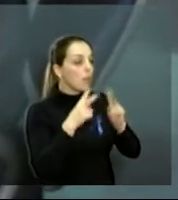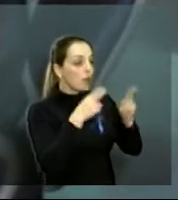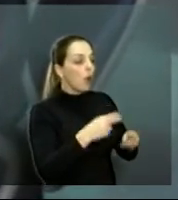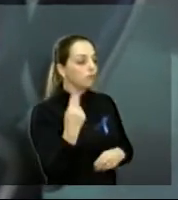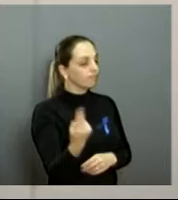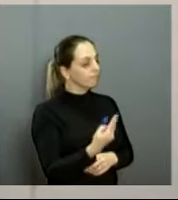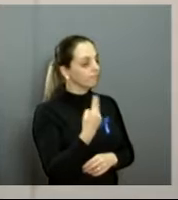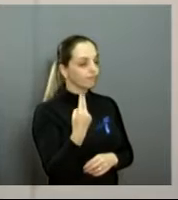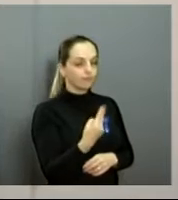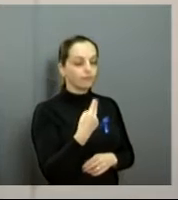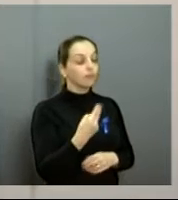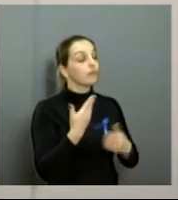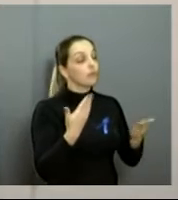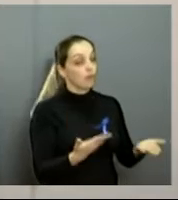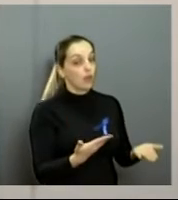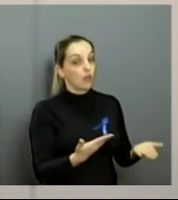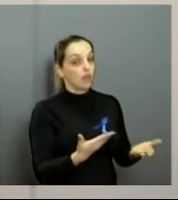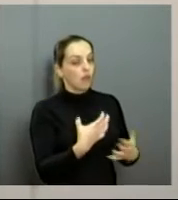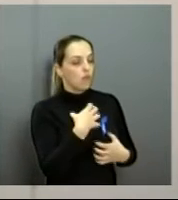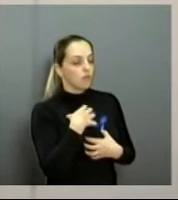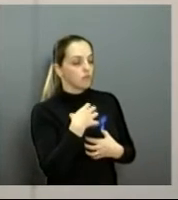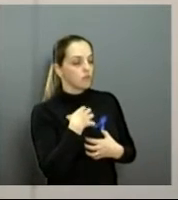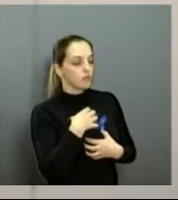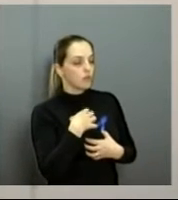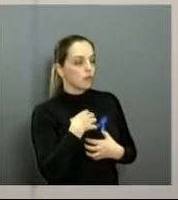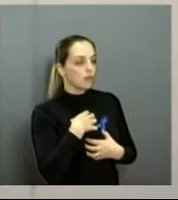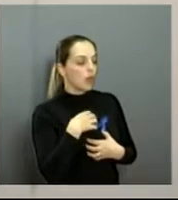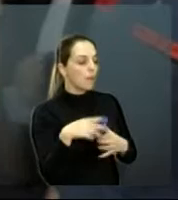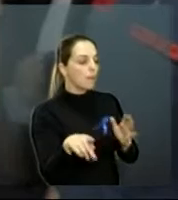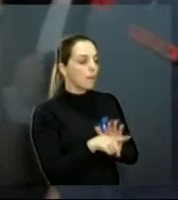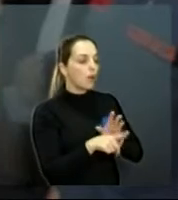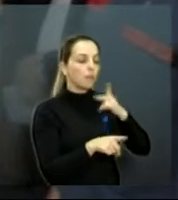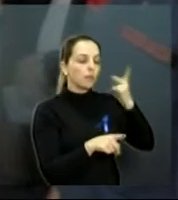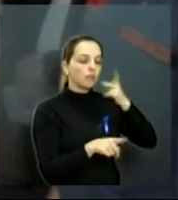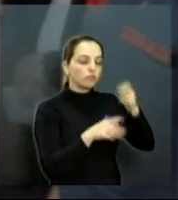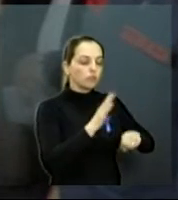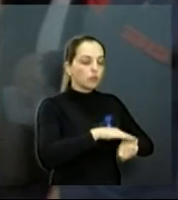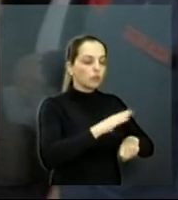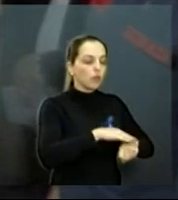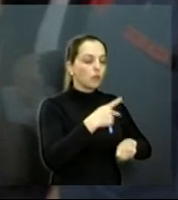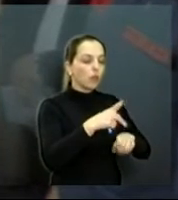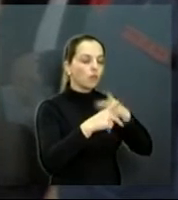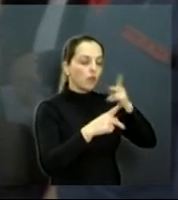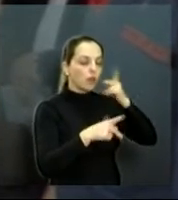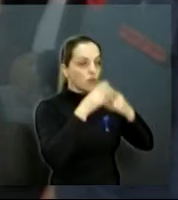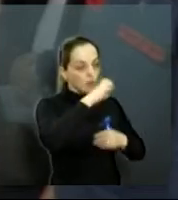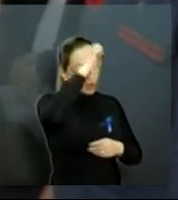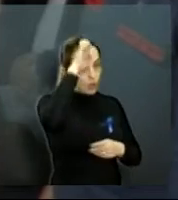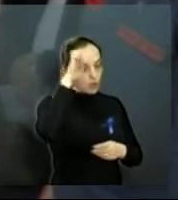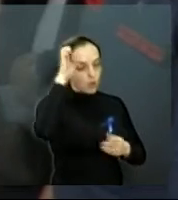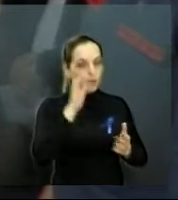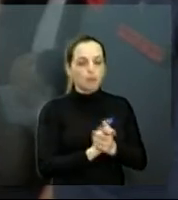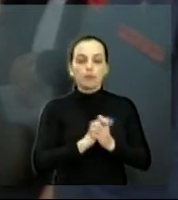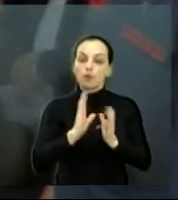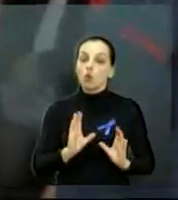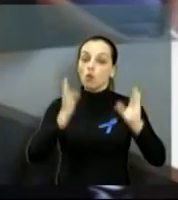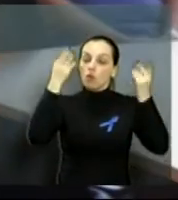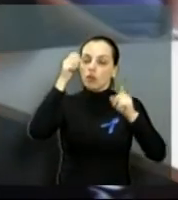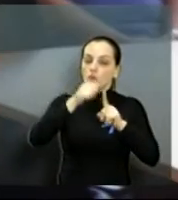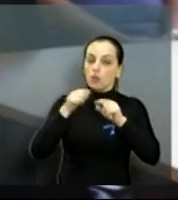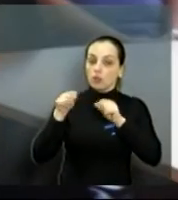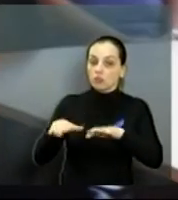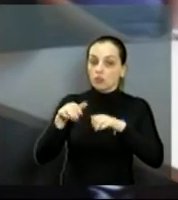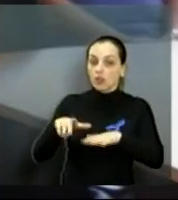garoto passou. E essa sensibilidade quem teve foi o vereador Edson Well. A primeira edição do evento, realizada em setembro deste ano,